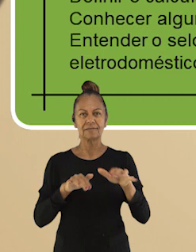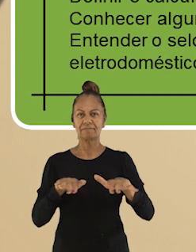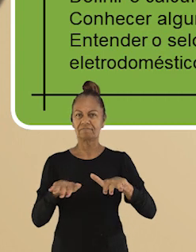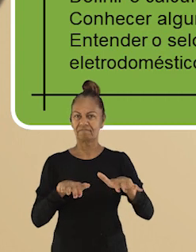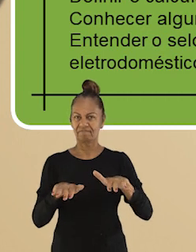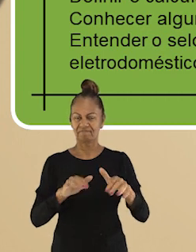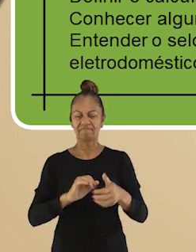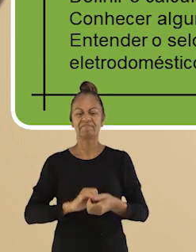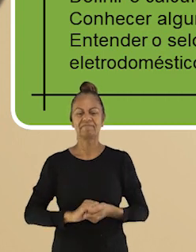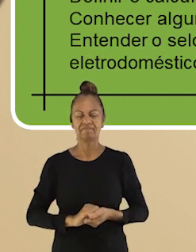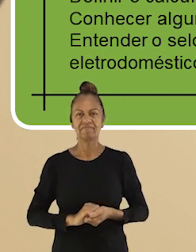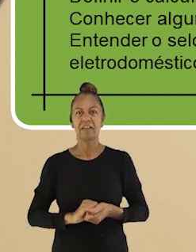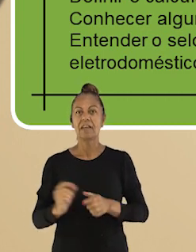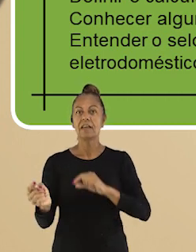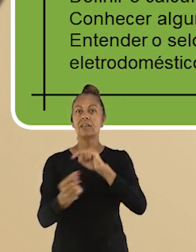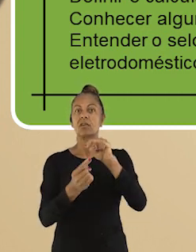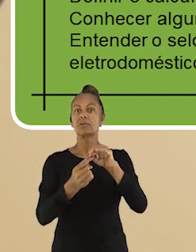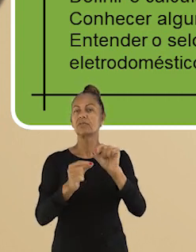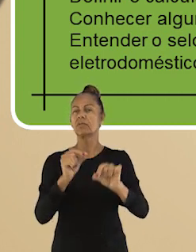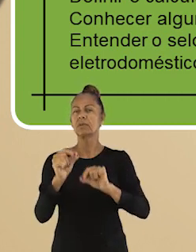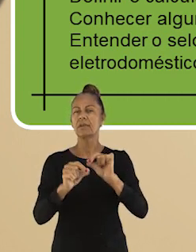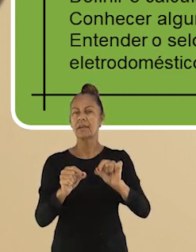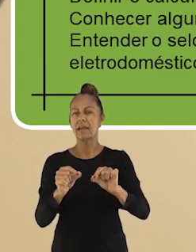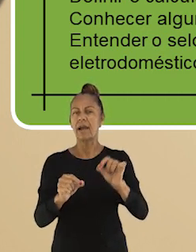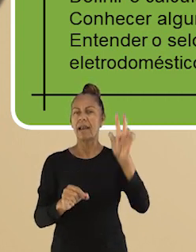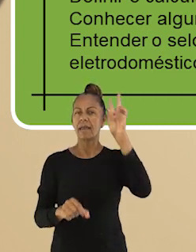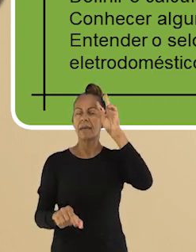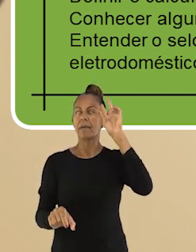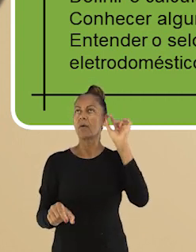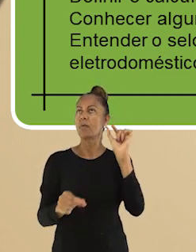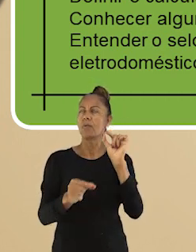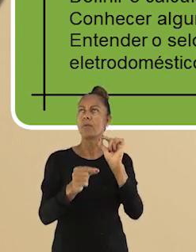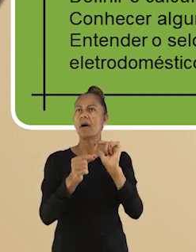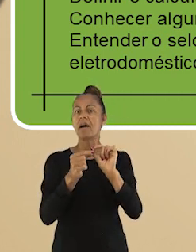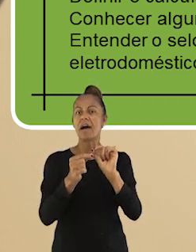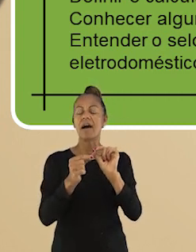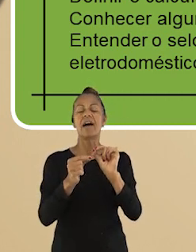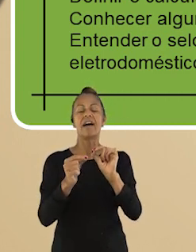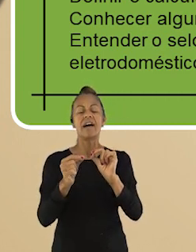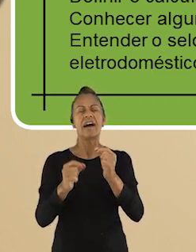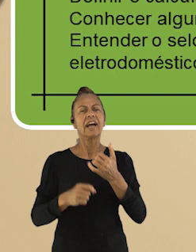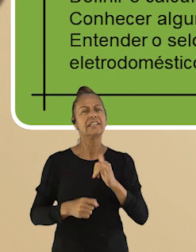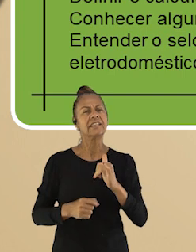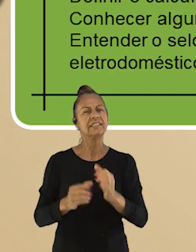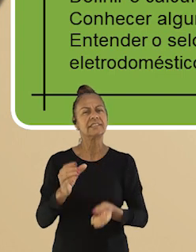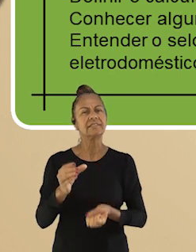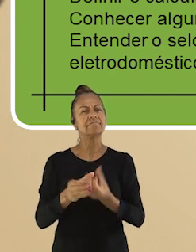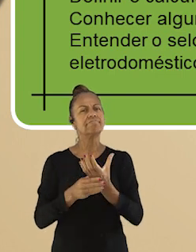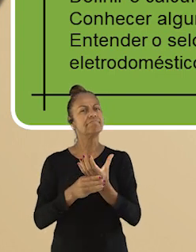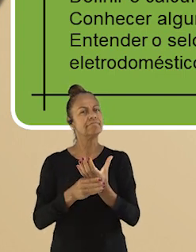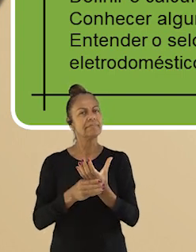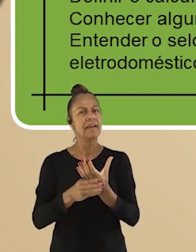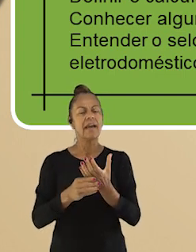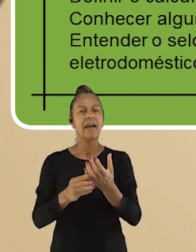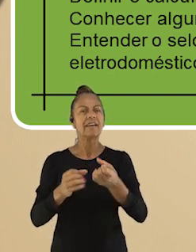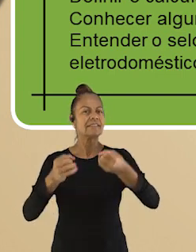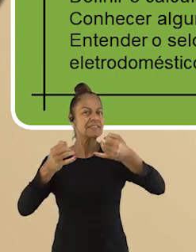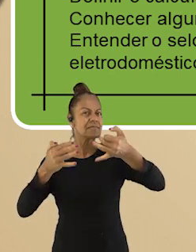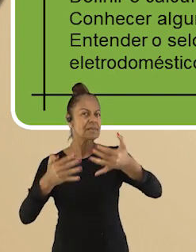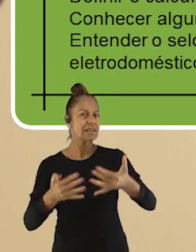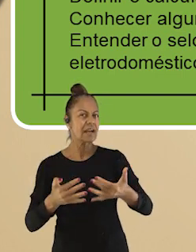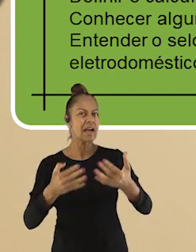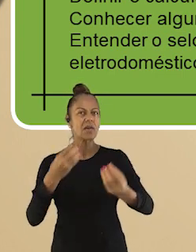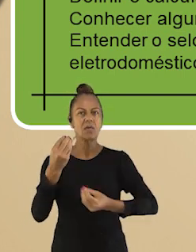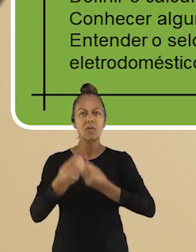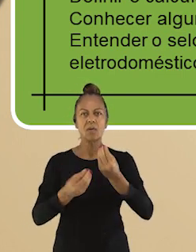relembrar de onde vem a energia elétrica, definir e calcular o consumo de energia, conhecer